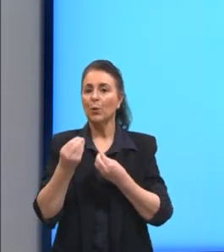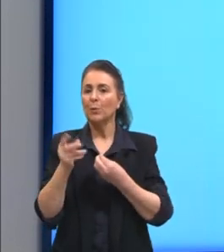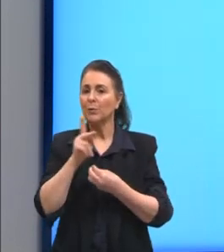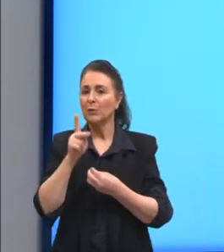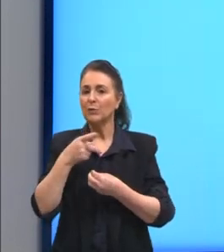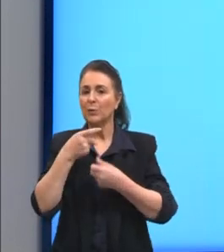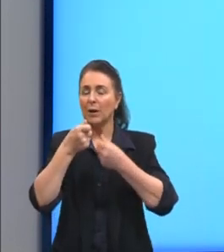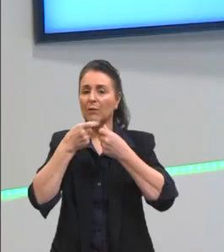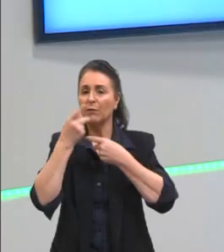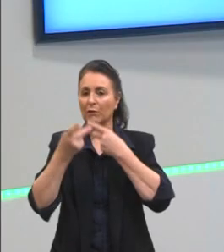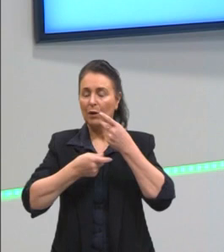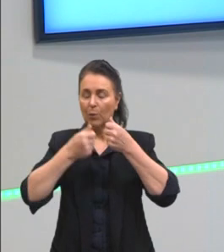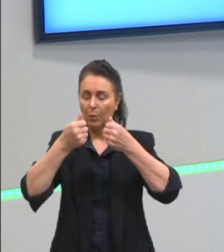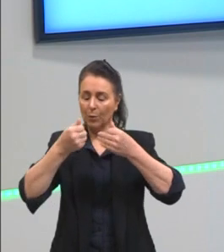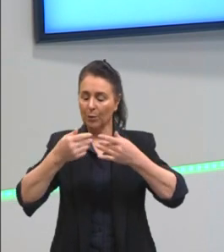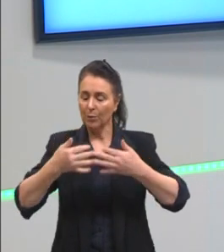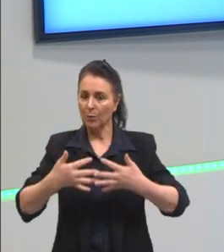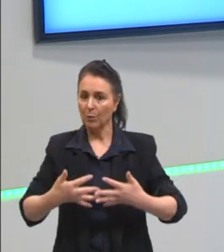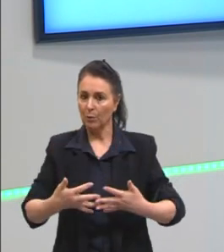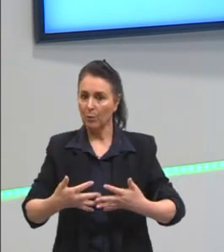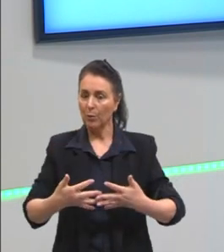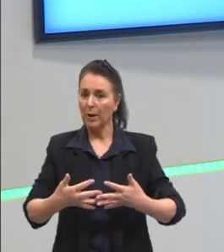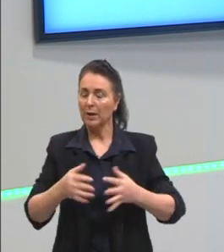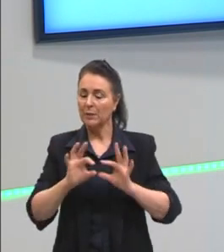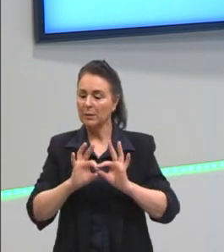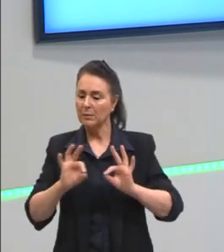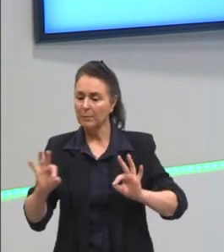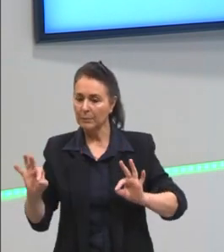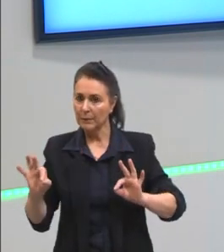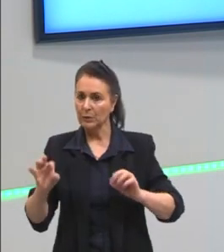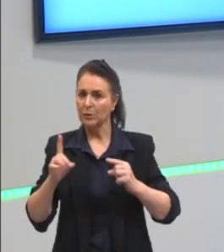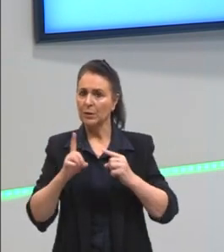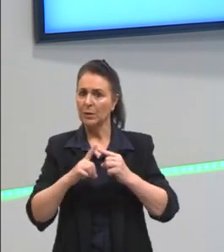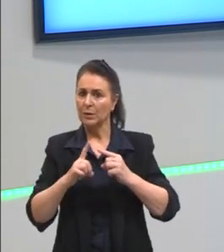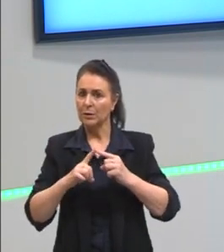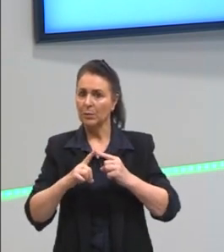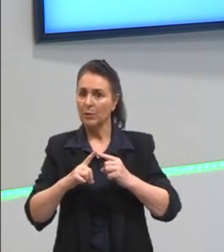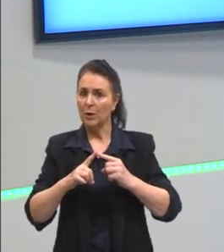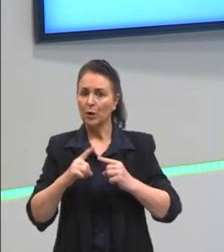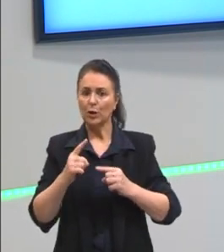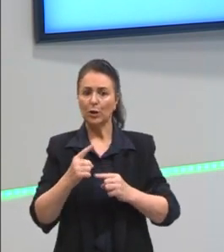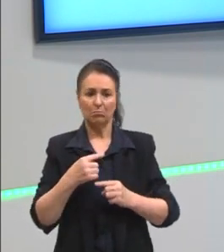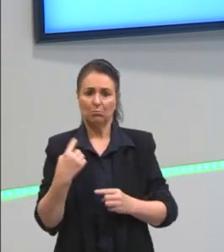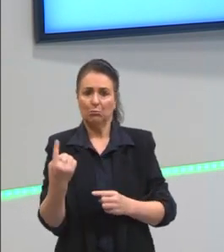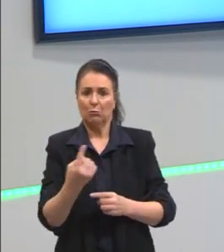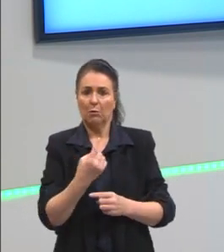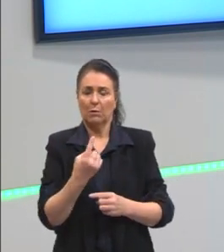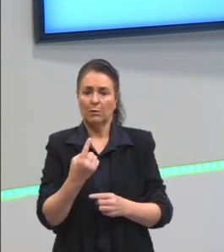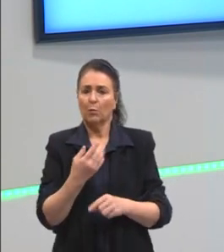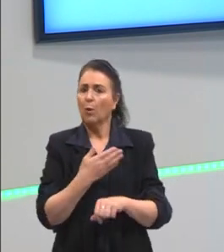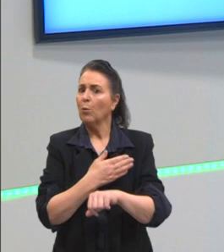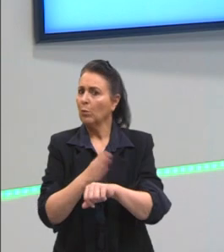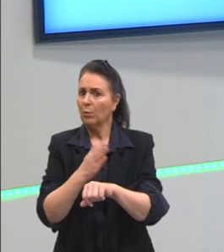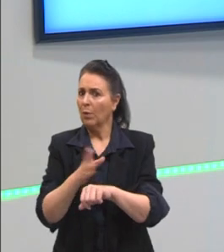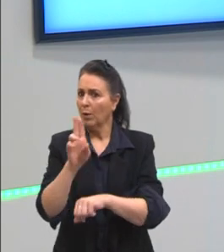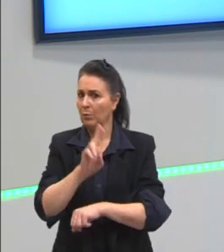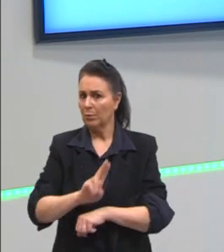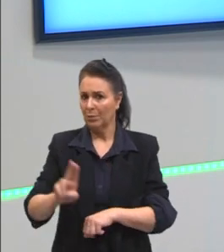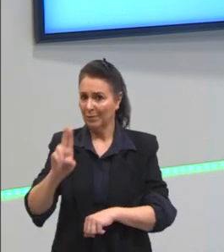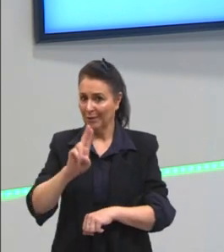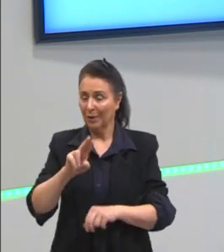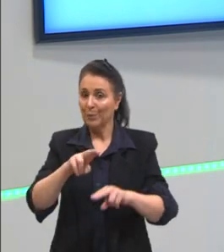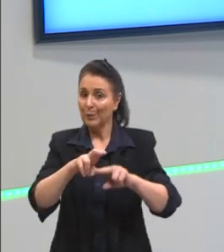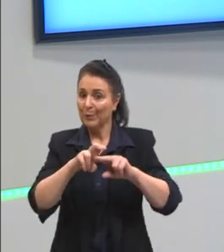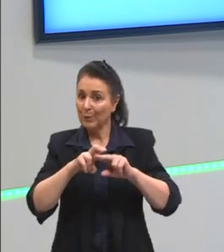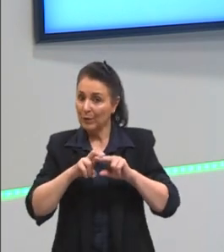vocês, essas unidades não são unidades convencionais que nós estamos acostumados a utilizar. Então, por